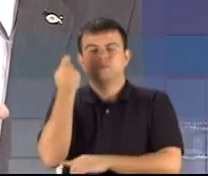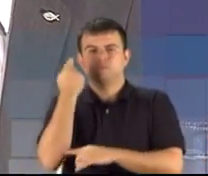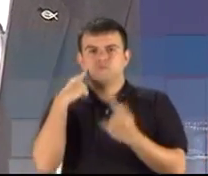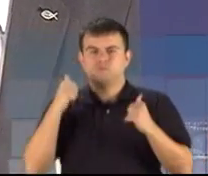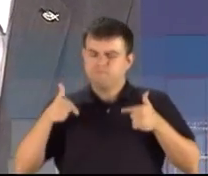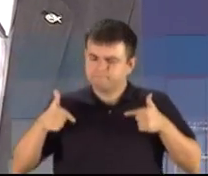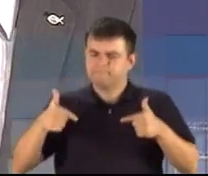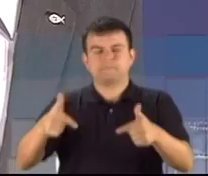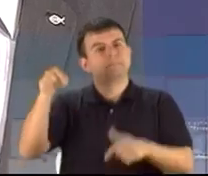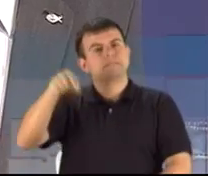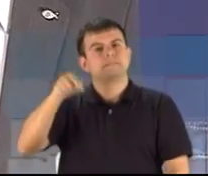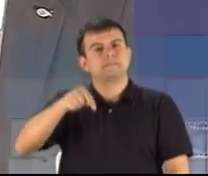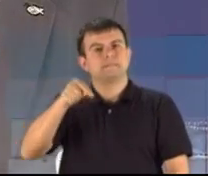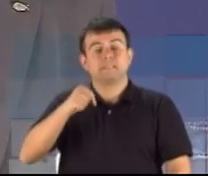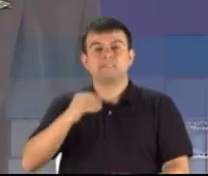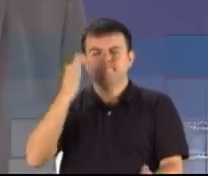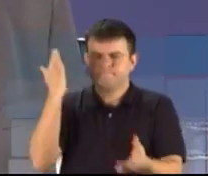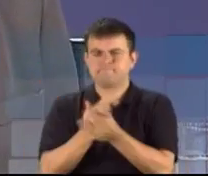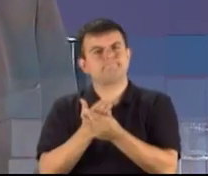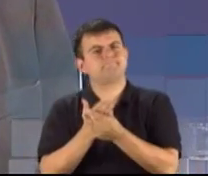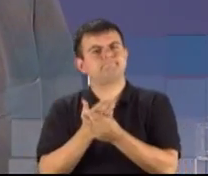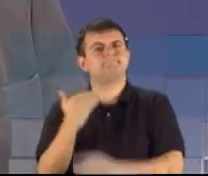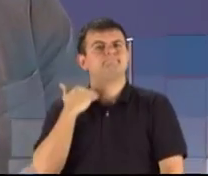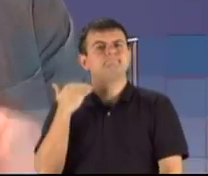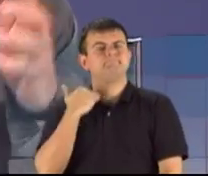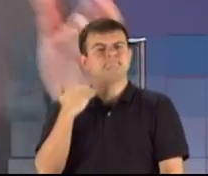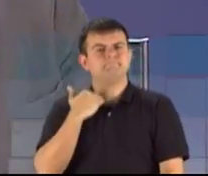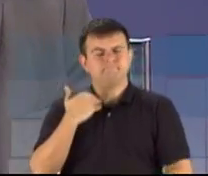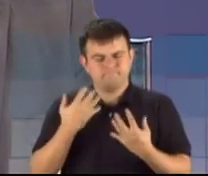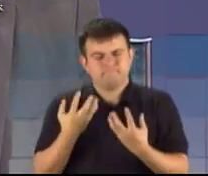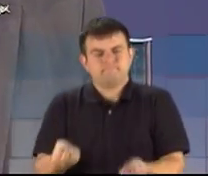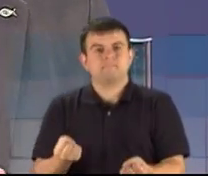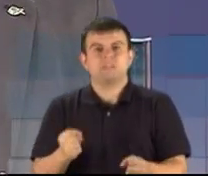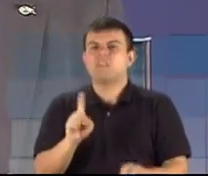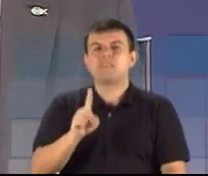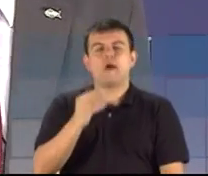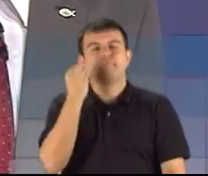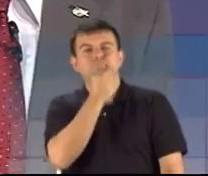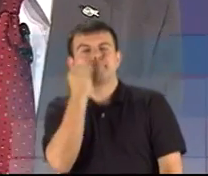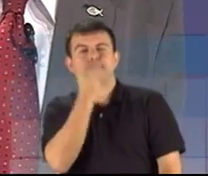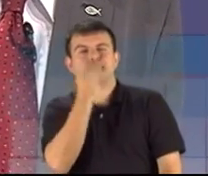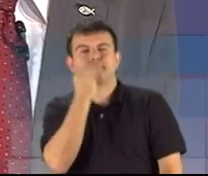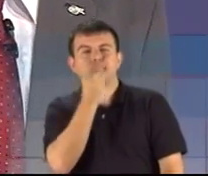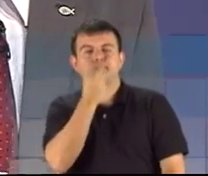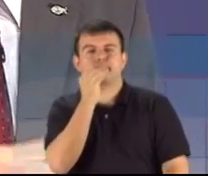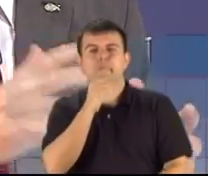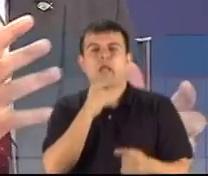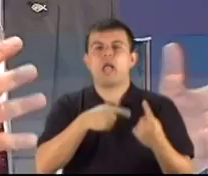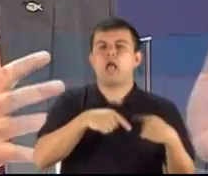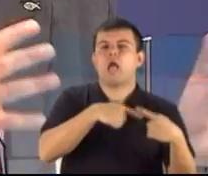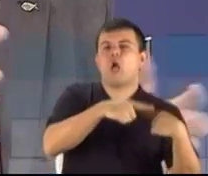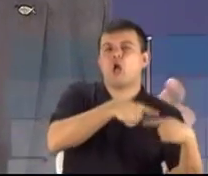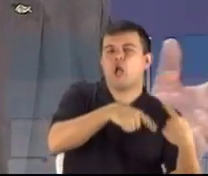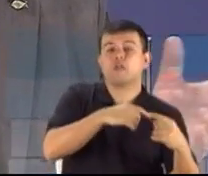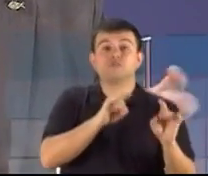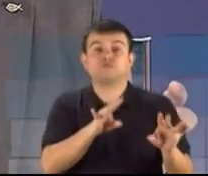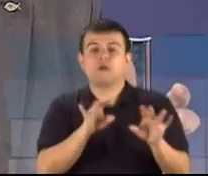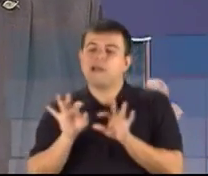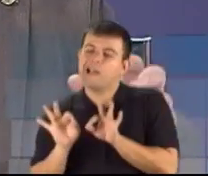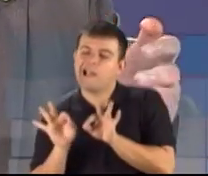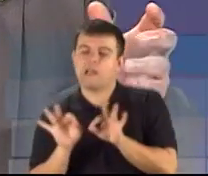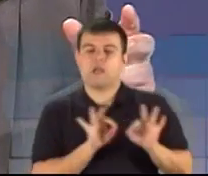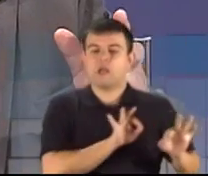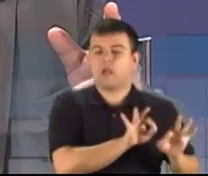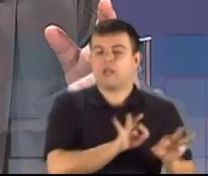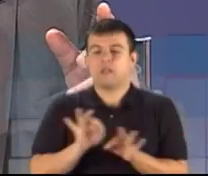valer, enfrentar em juízo. Não apenas tentar resolver de forma paliativa, que vai só arrumar um pouco as